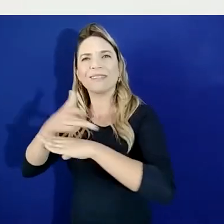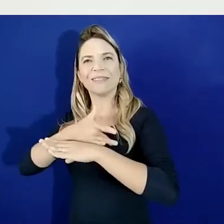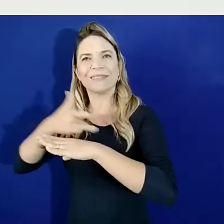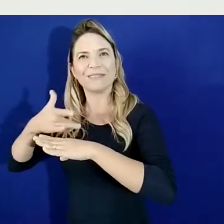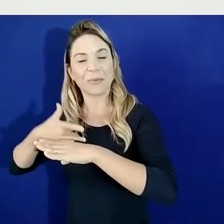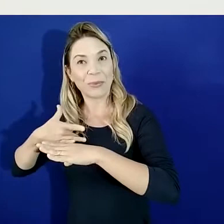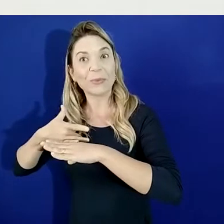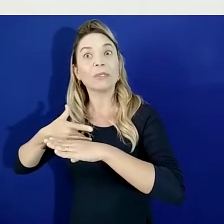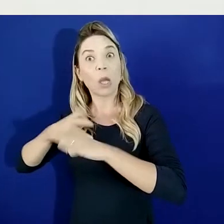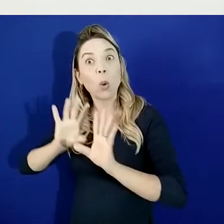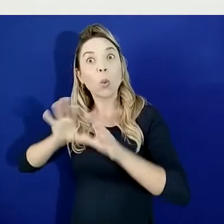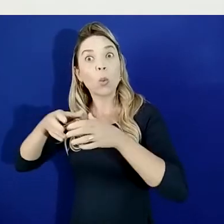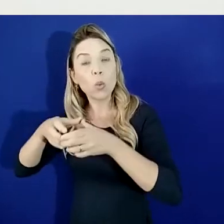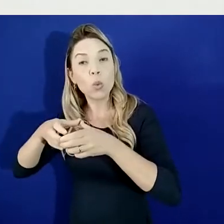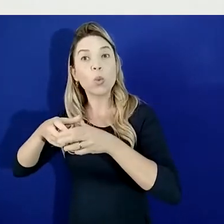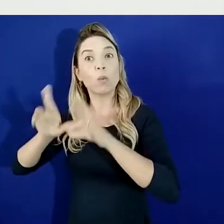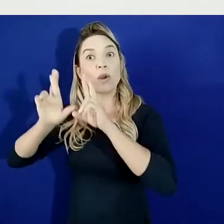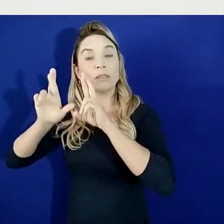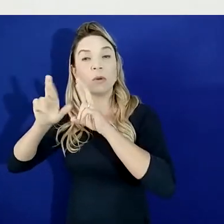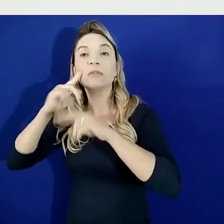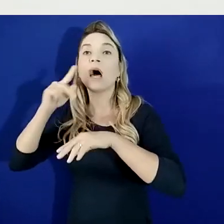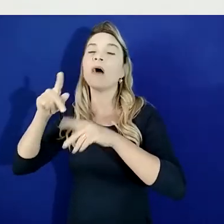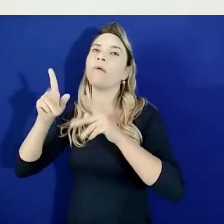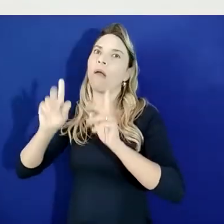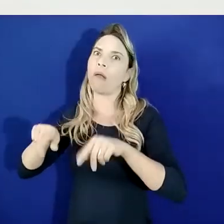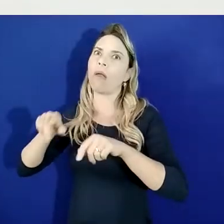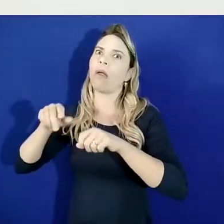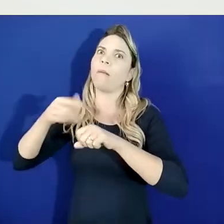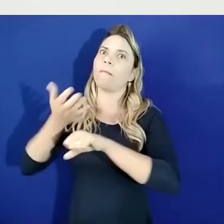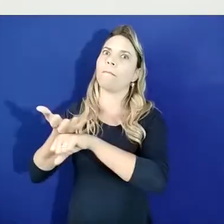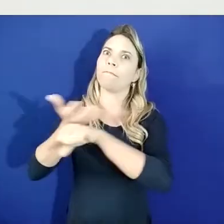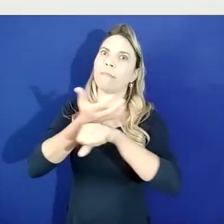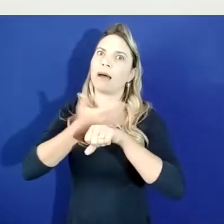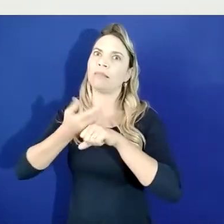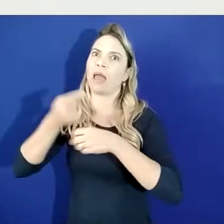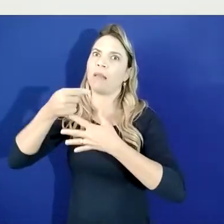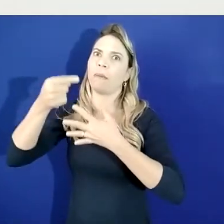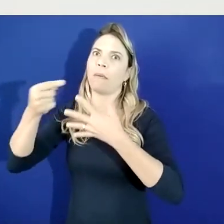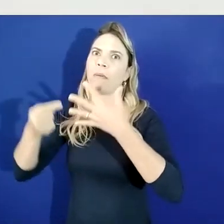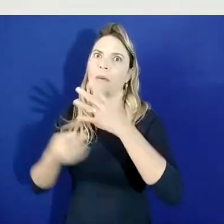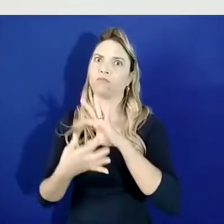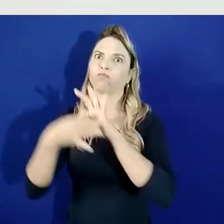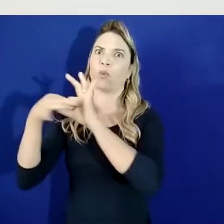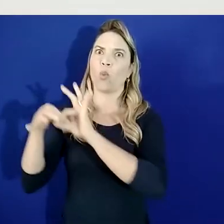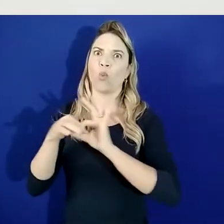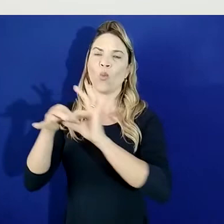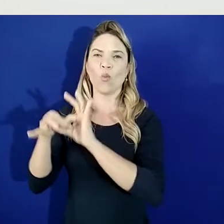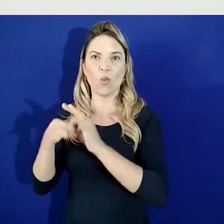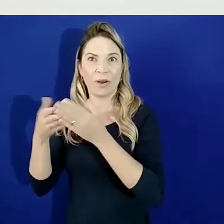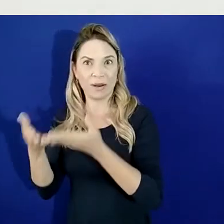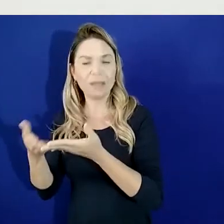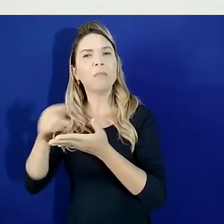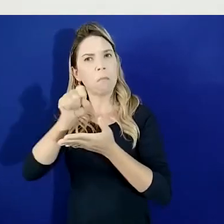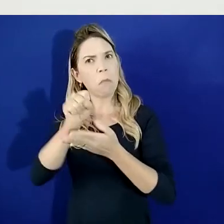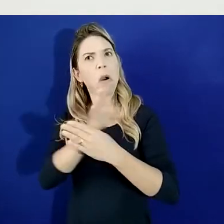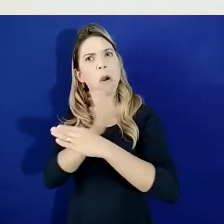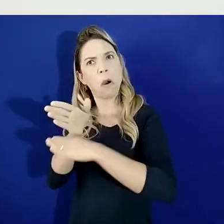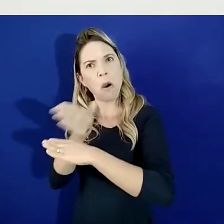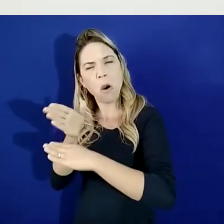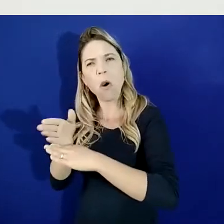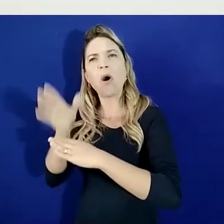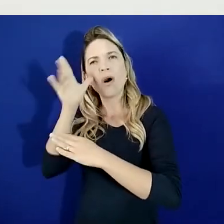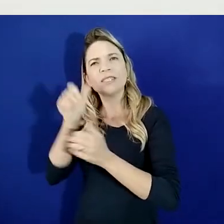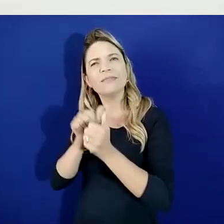através de uma equipe multidisciplinar. Convido que vocês possam tanto participar conosco, quando seguir nossas